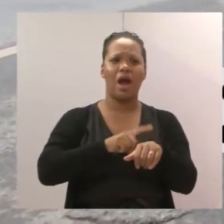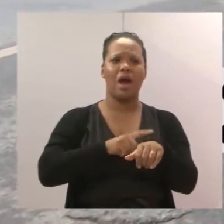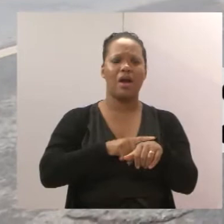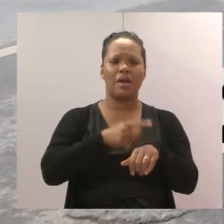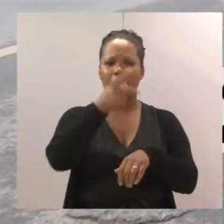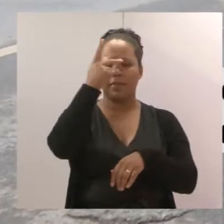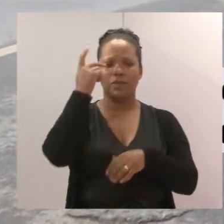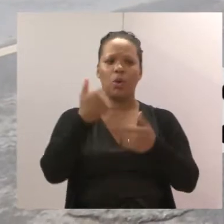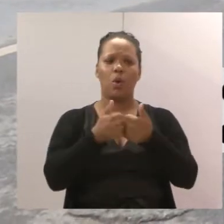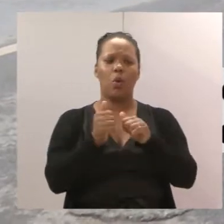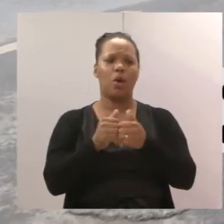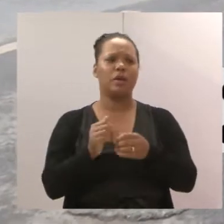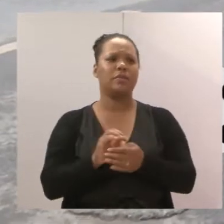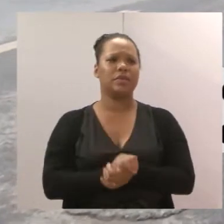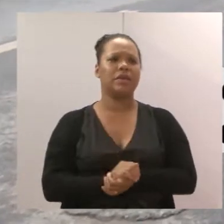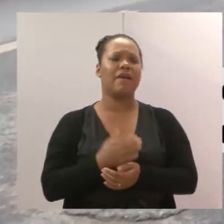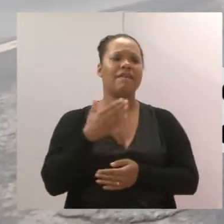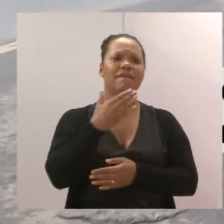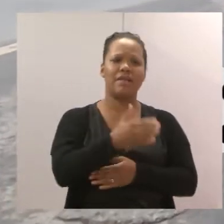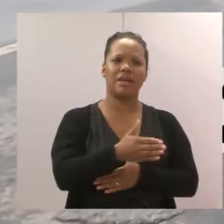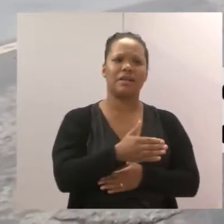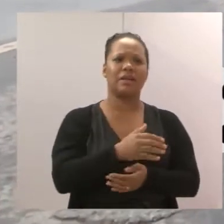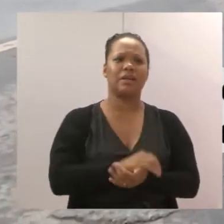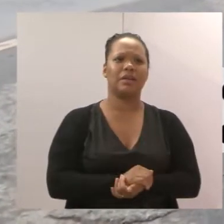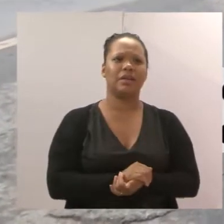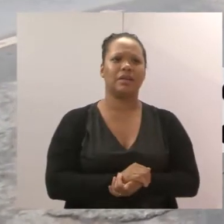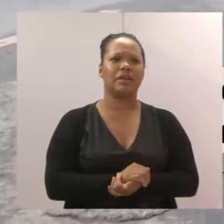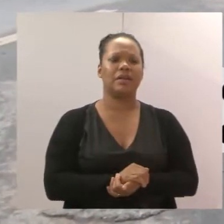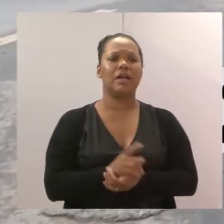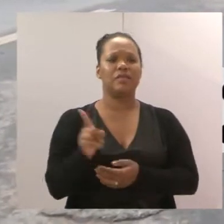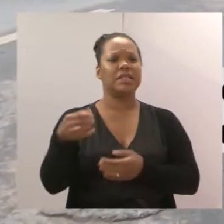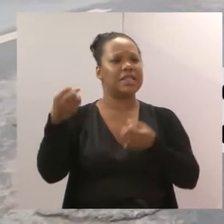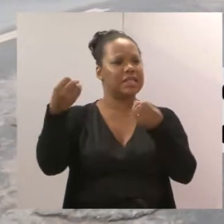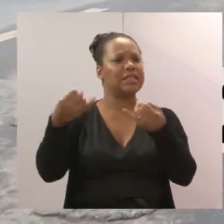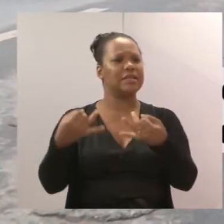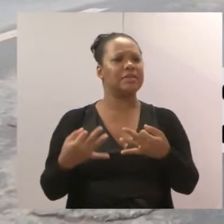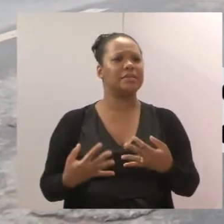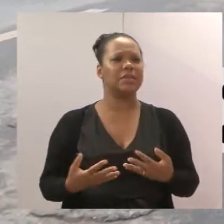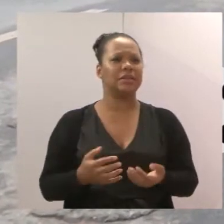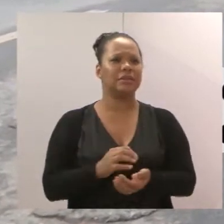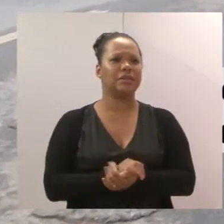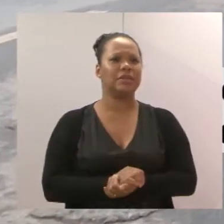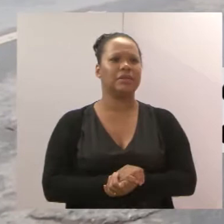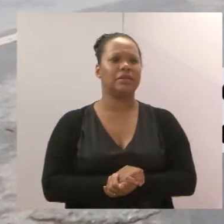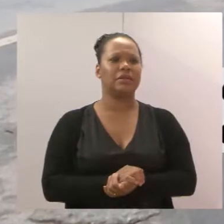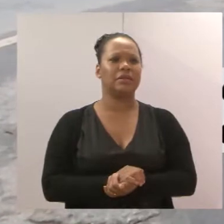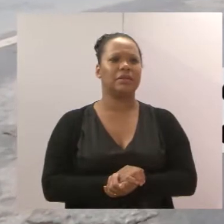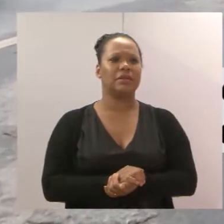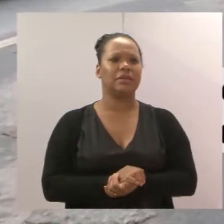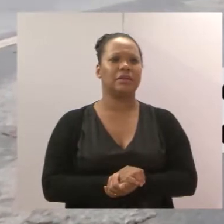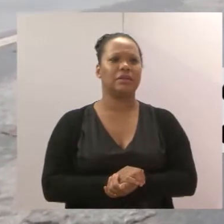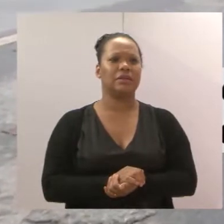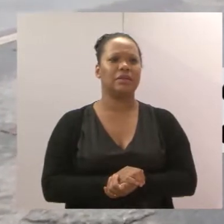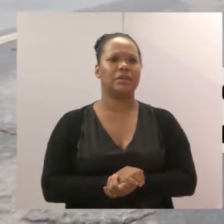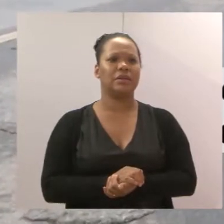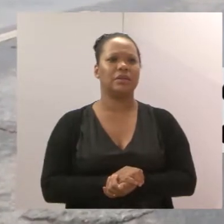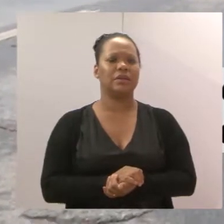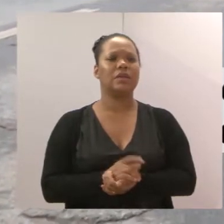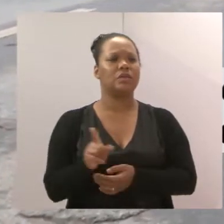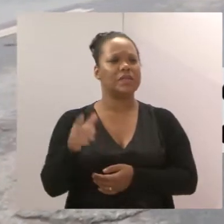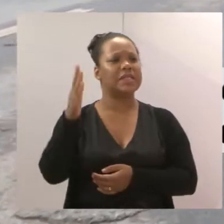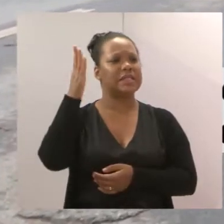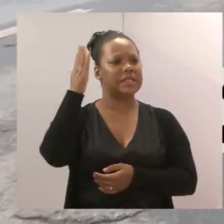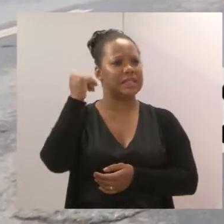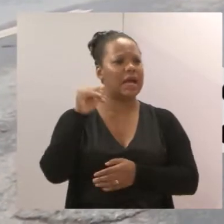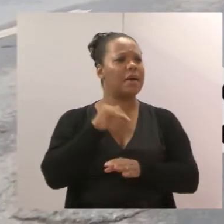desce do ônibus para ir para a casa de passagem. Sr. Anjo, eu gostaria que o Sr. explicasse para a gente, porque o Sr. está aqui do lado e o sabe